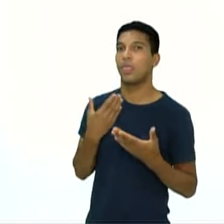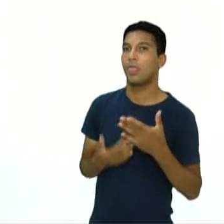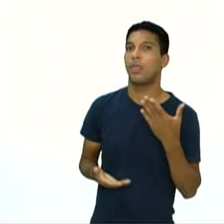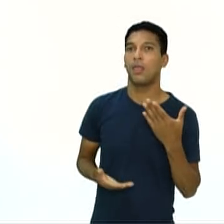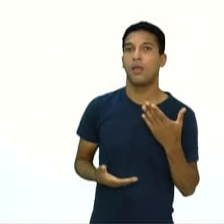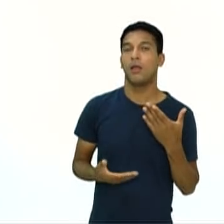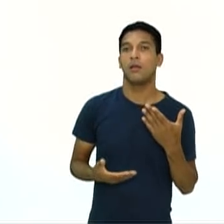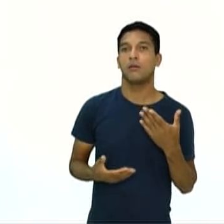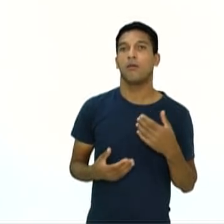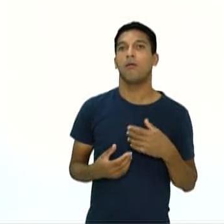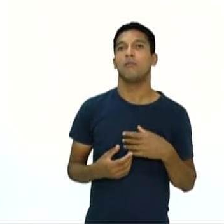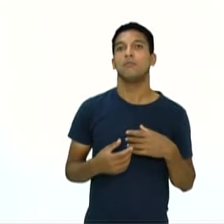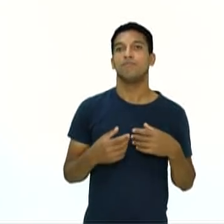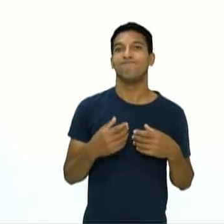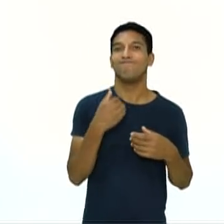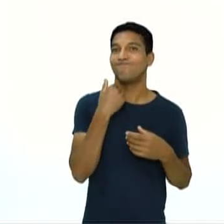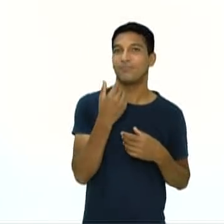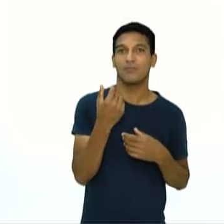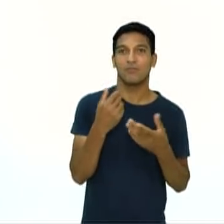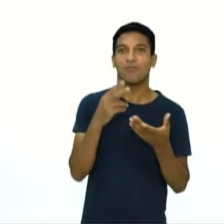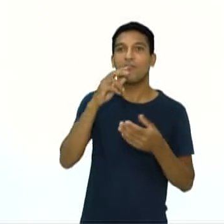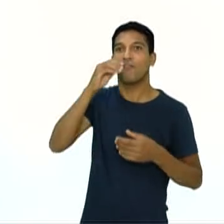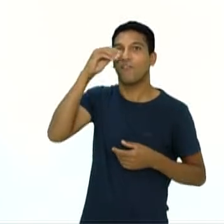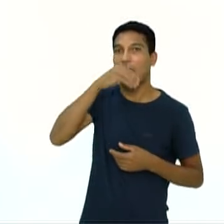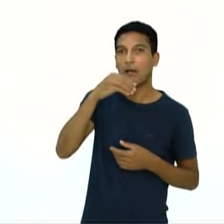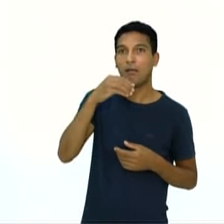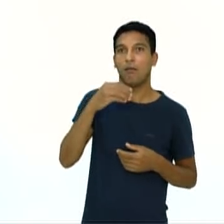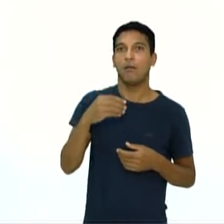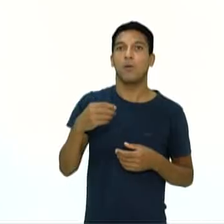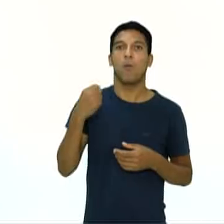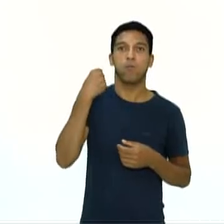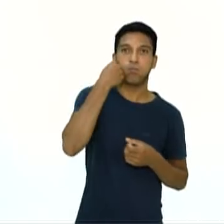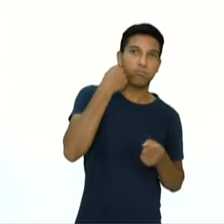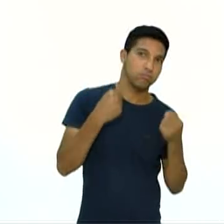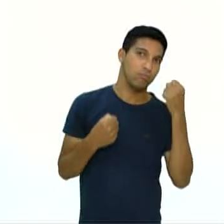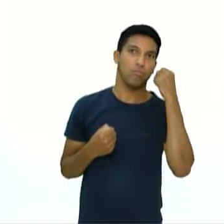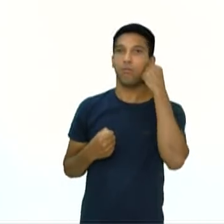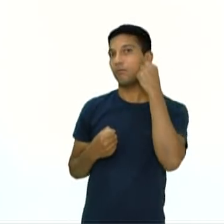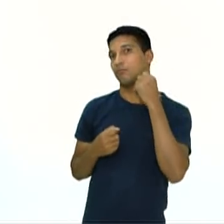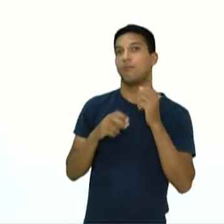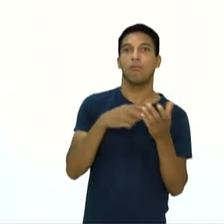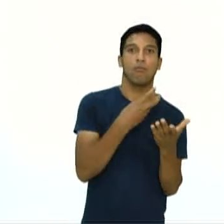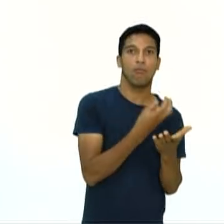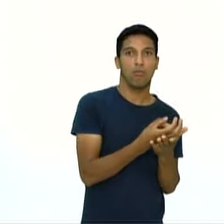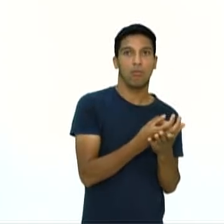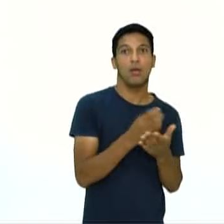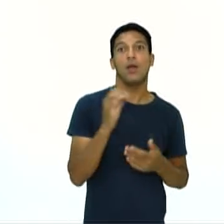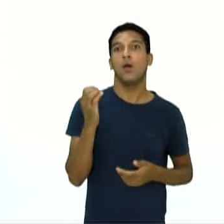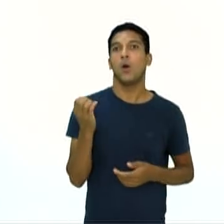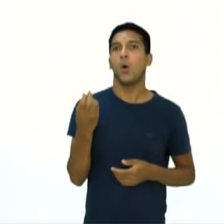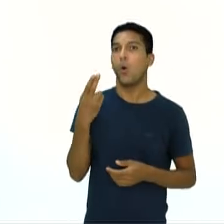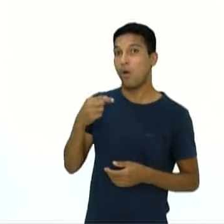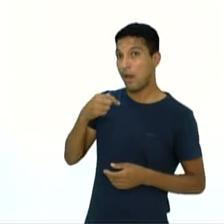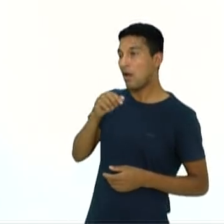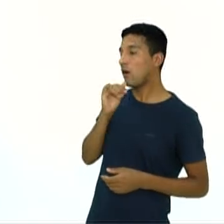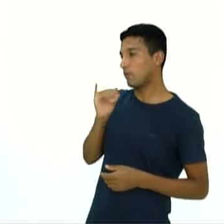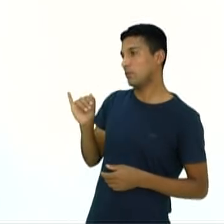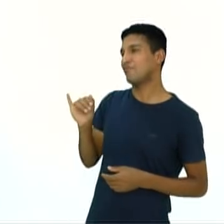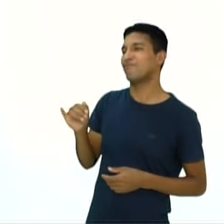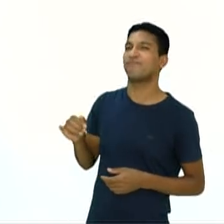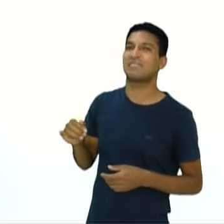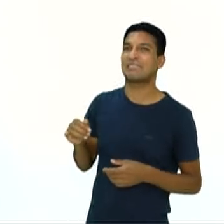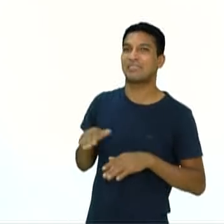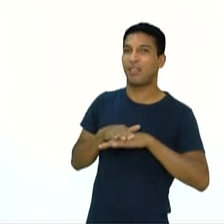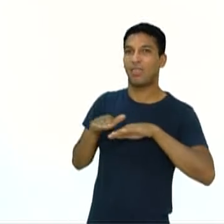não tinha mais condição de competir. Na Roma Antiga, as lutas de box aconteciam em anfiteatros,